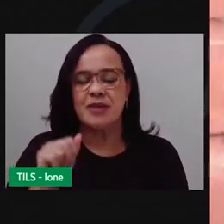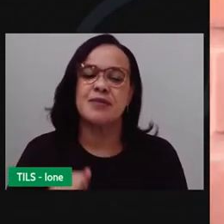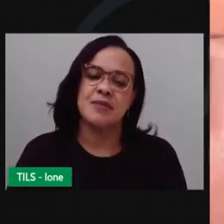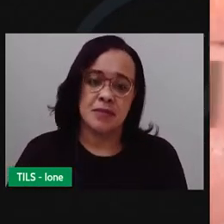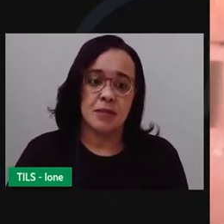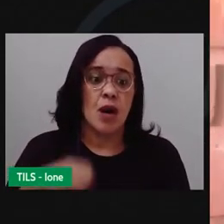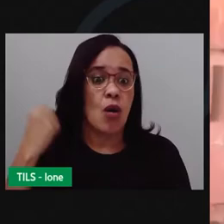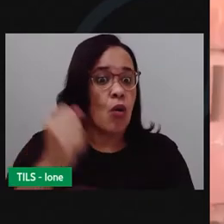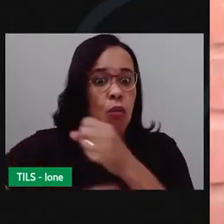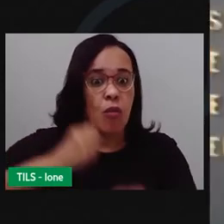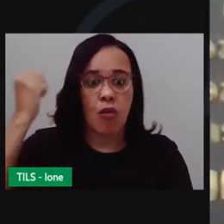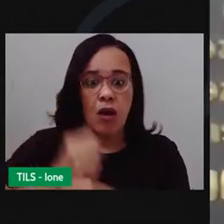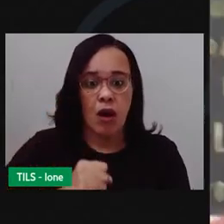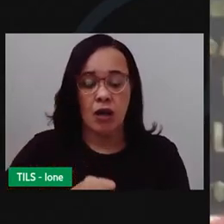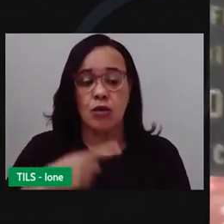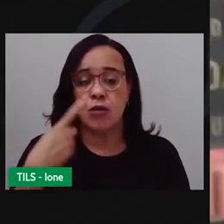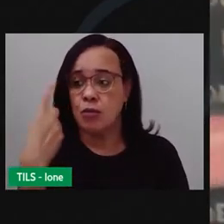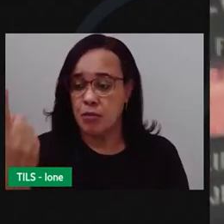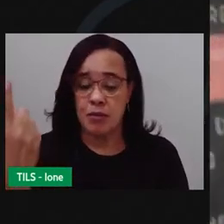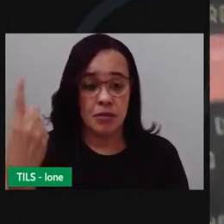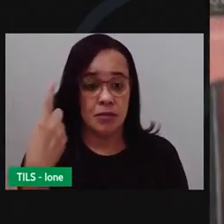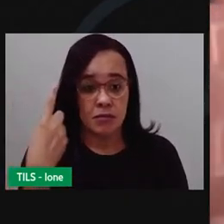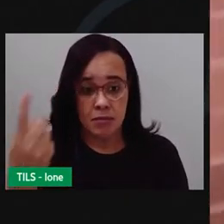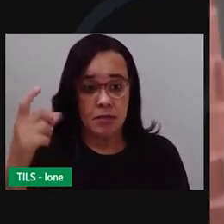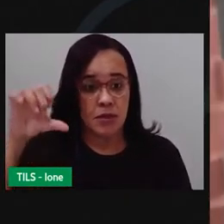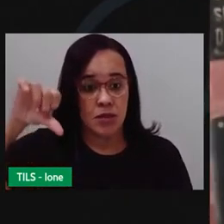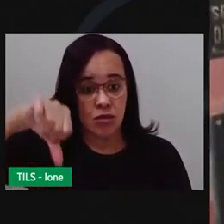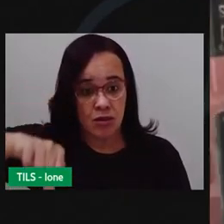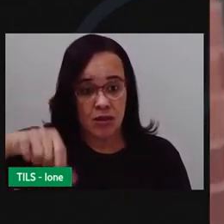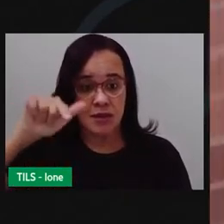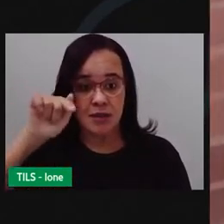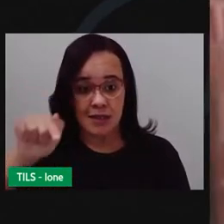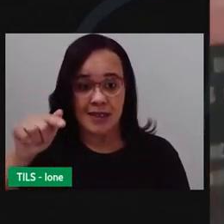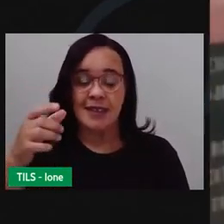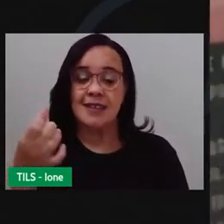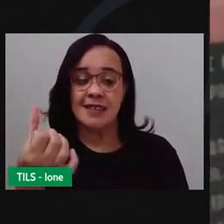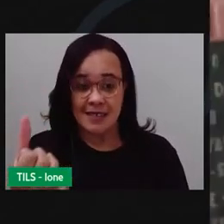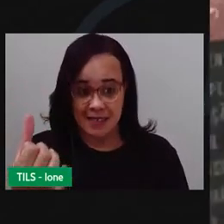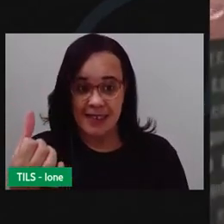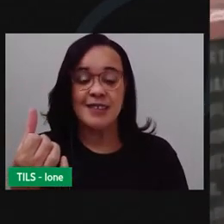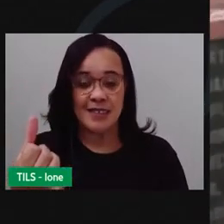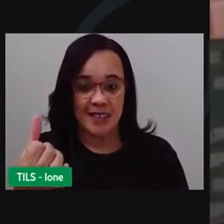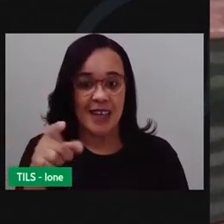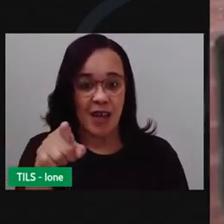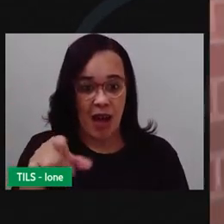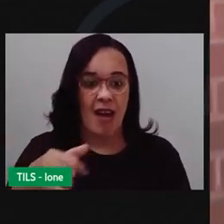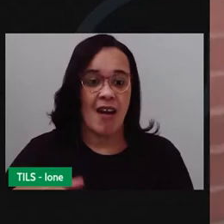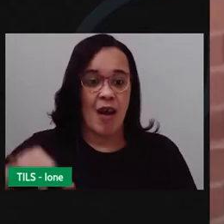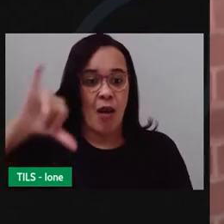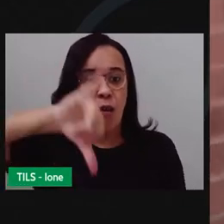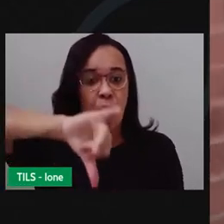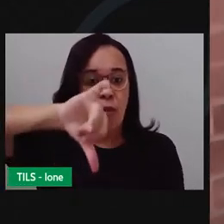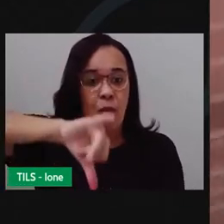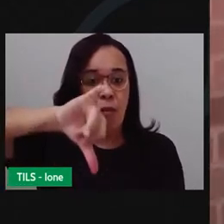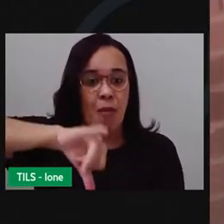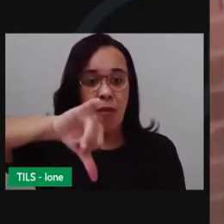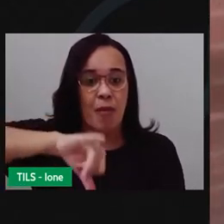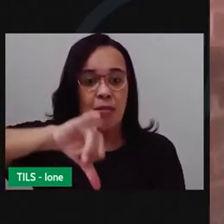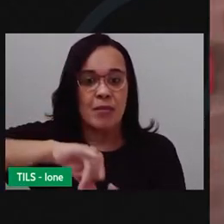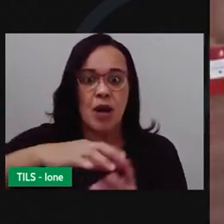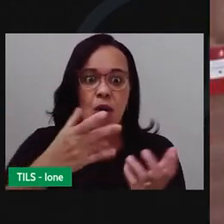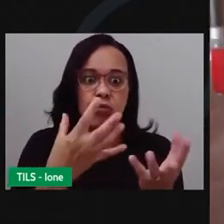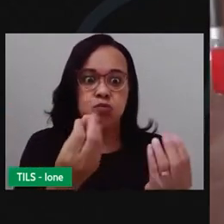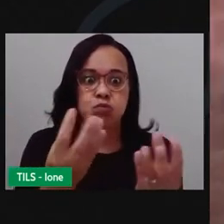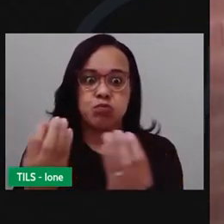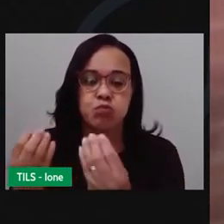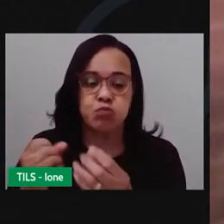A placa denuncia a idade do maior entreposto comercial do Norte e Nordeste. De lá para cá, o centro acumulou mais